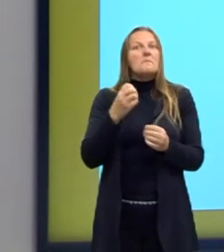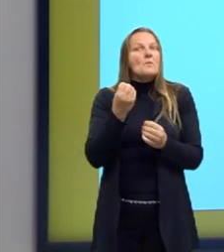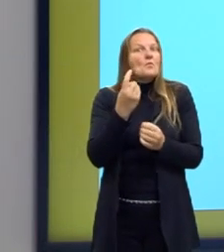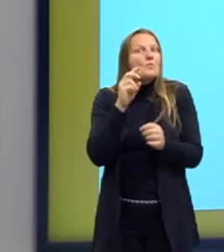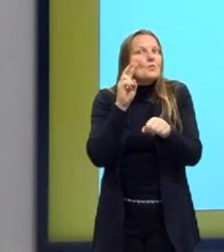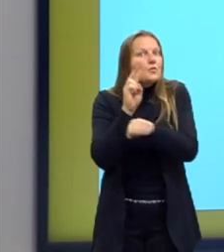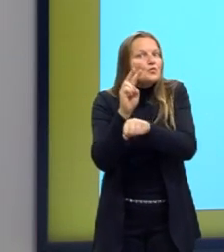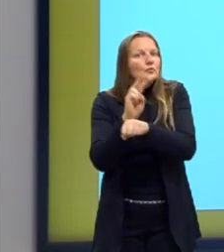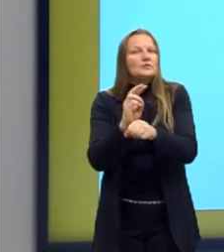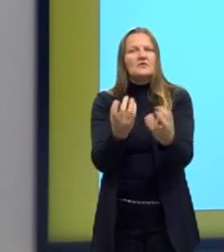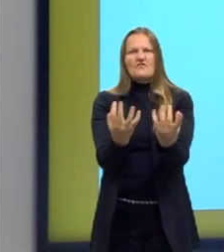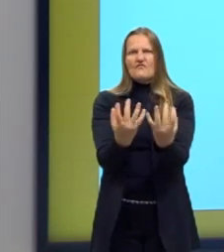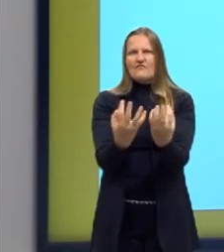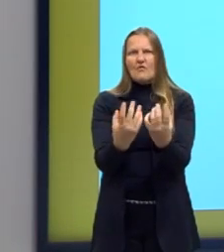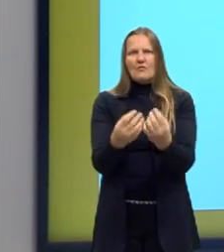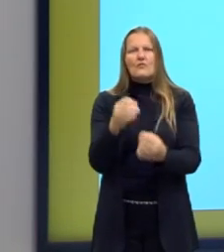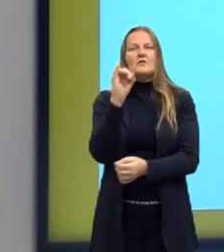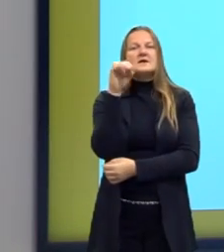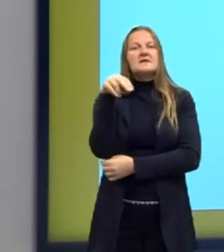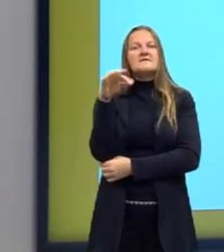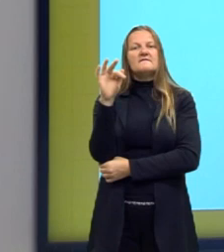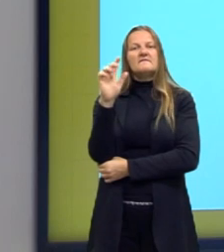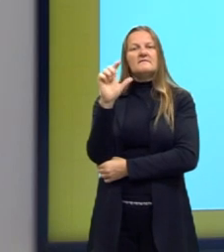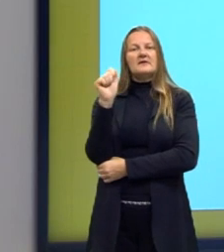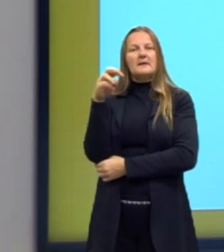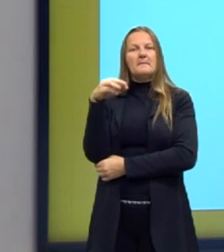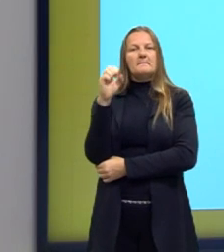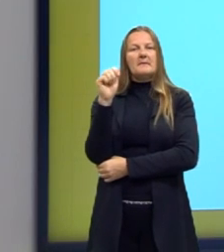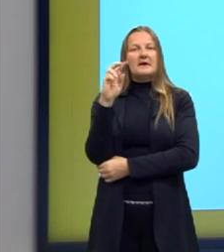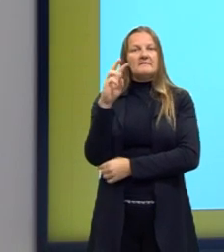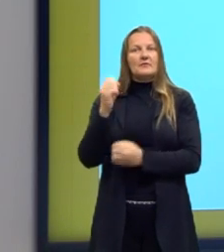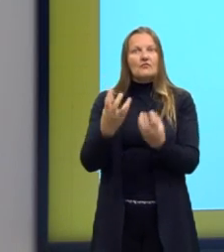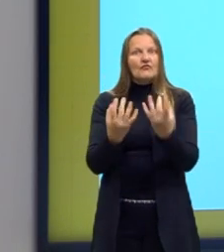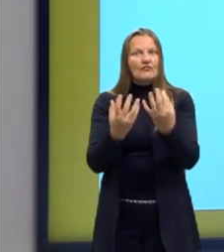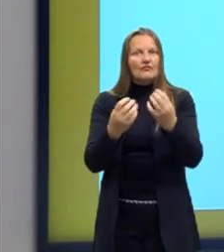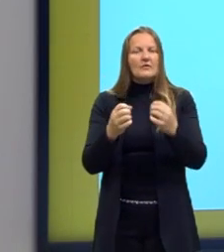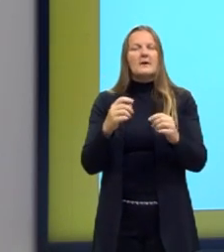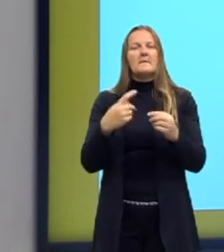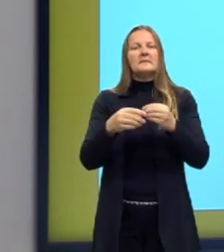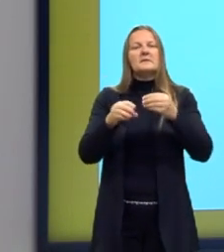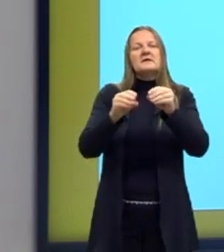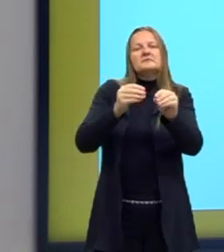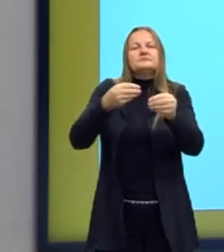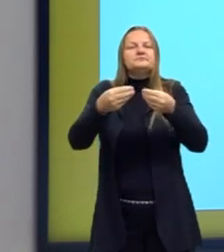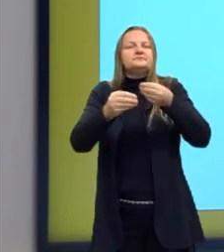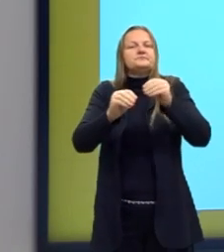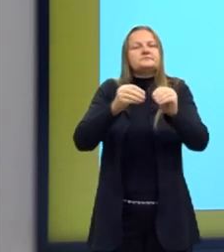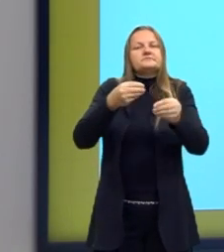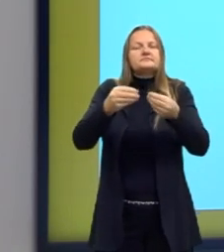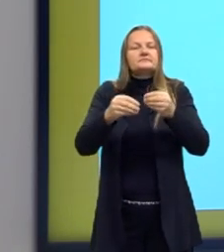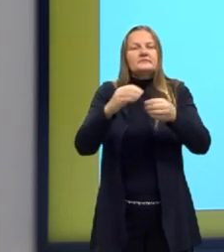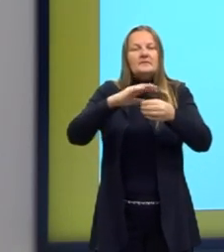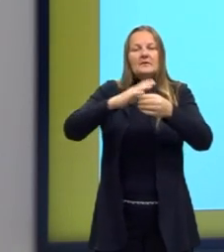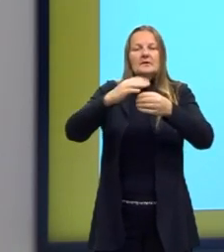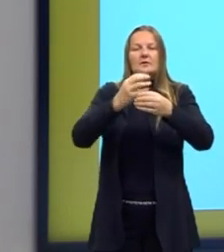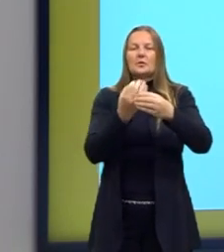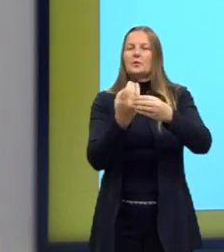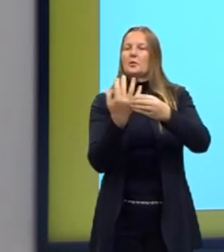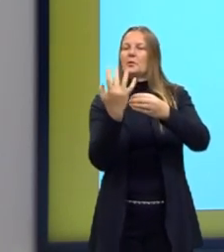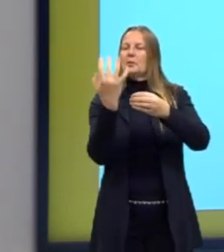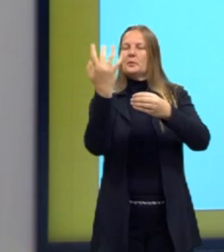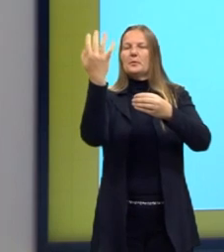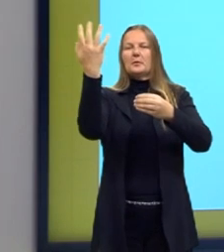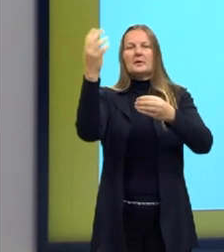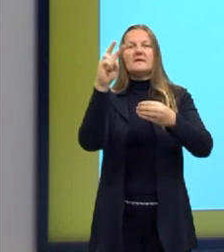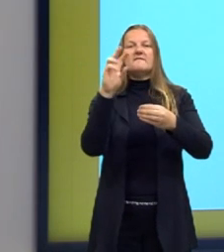que ter muito cuidado quando for manusear. Ele tem a característica de ser muito volátil, então se eu deixar qualquer frasco aberto, ele vai se dissipar para o